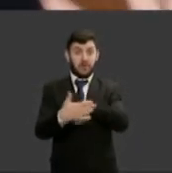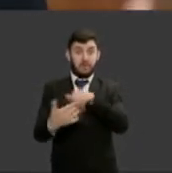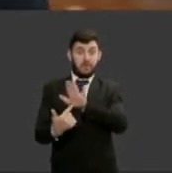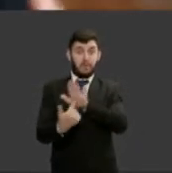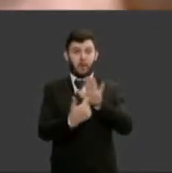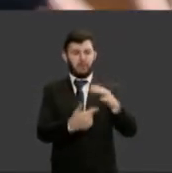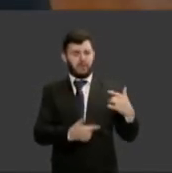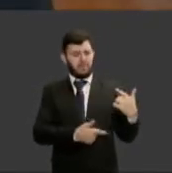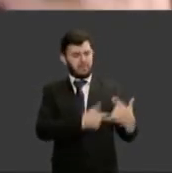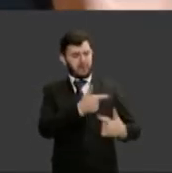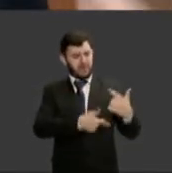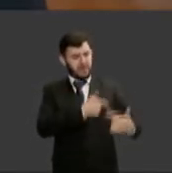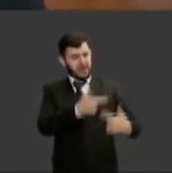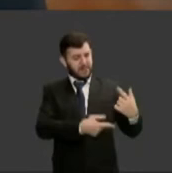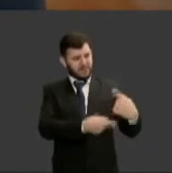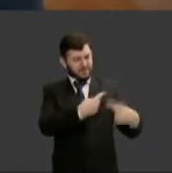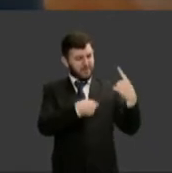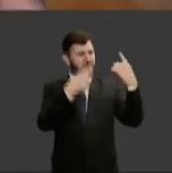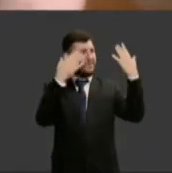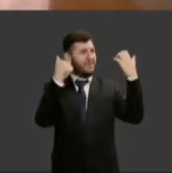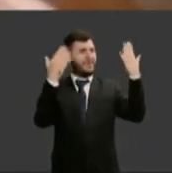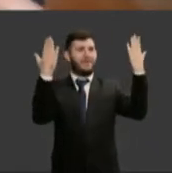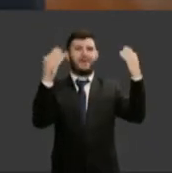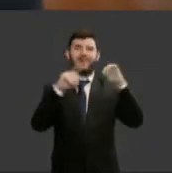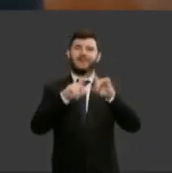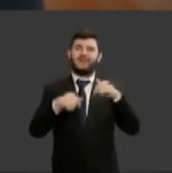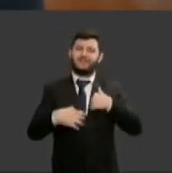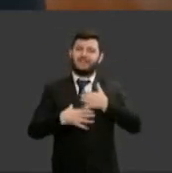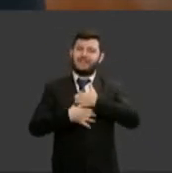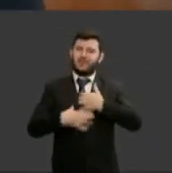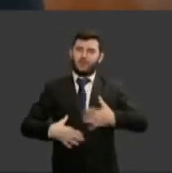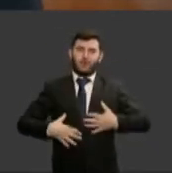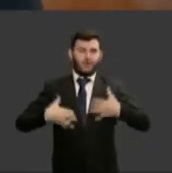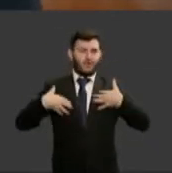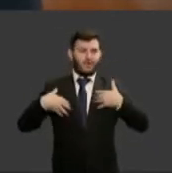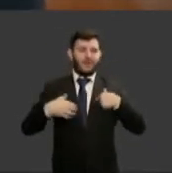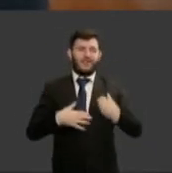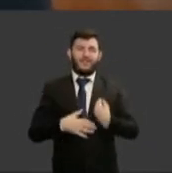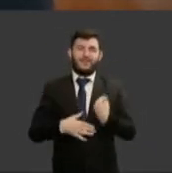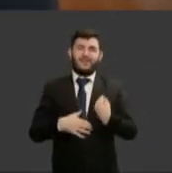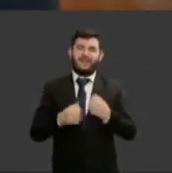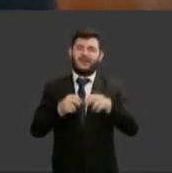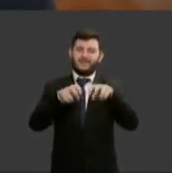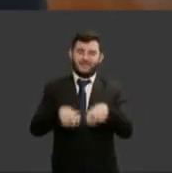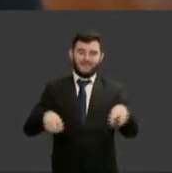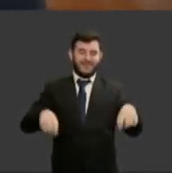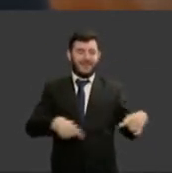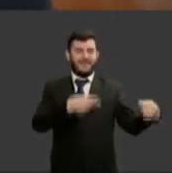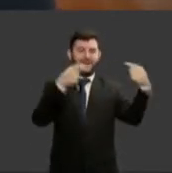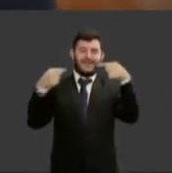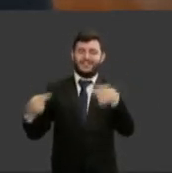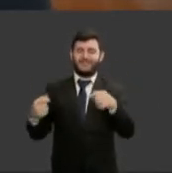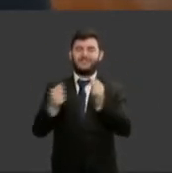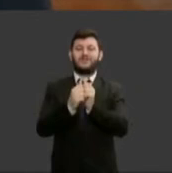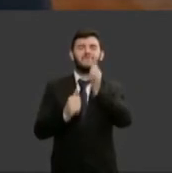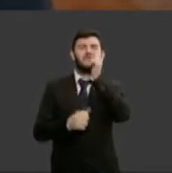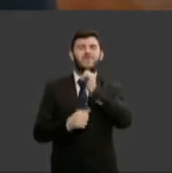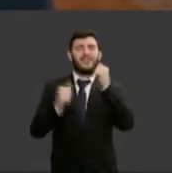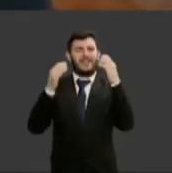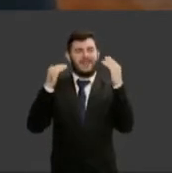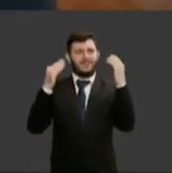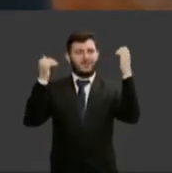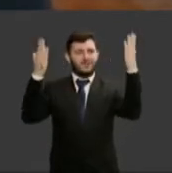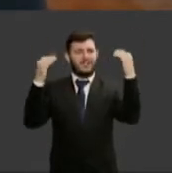muito honrada de estar ao lado de mulheres de tanta luta e de trajetória de sucesso e que carregam no